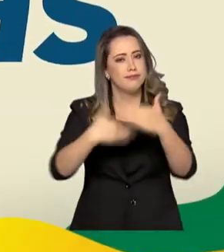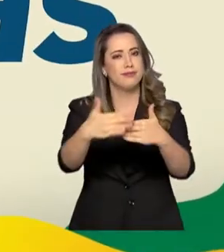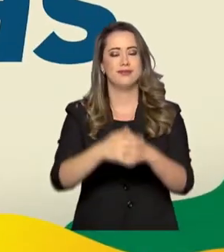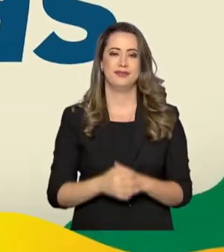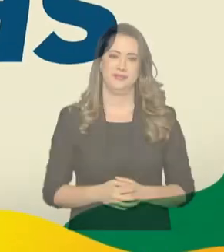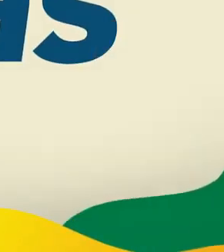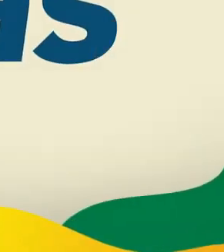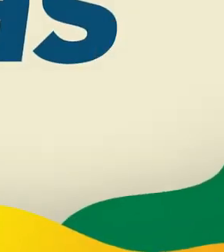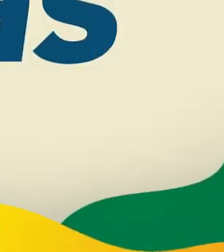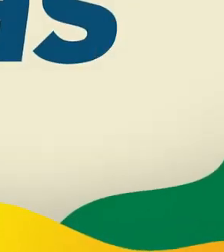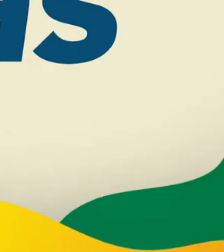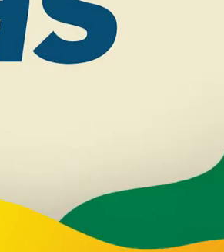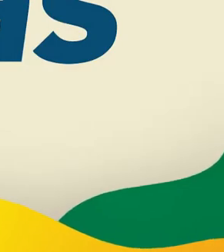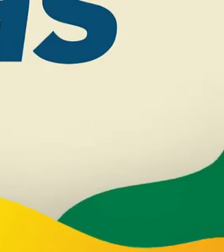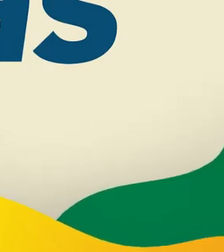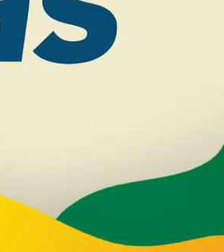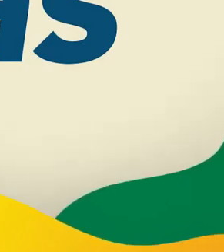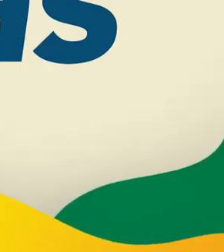progresso.